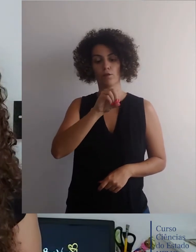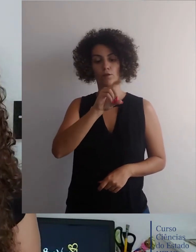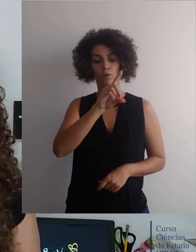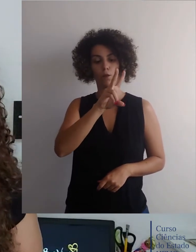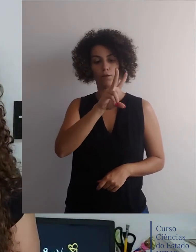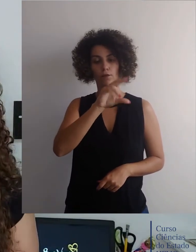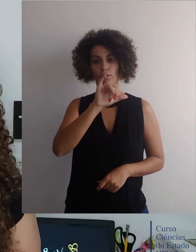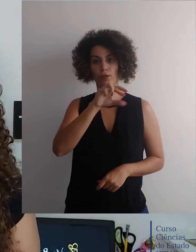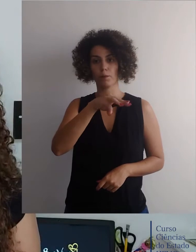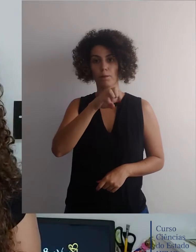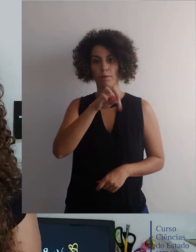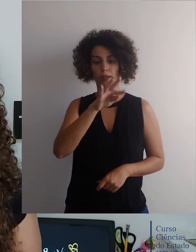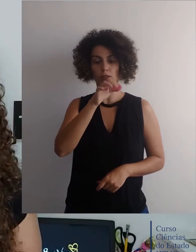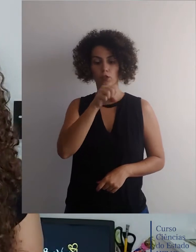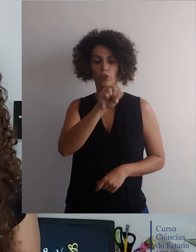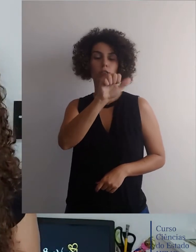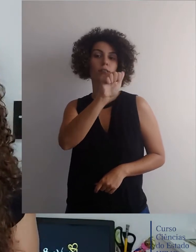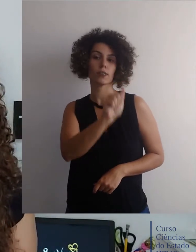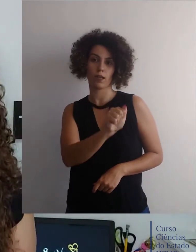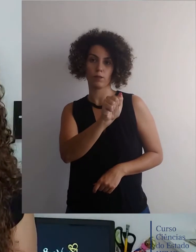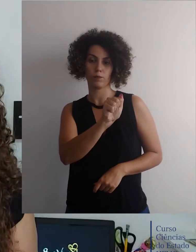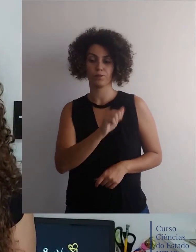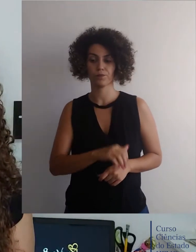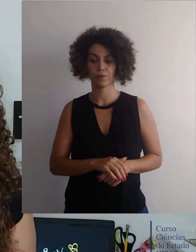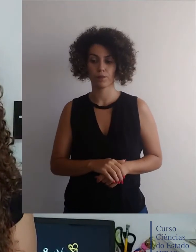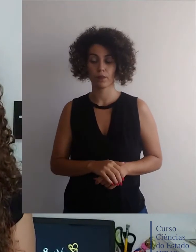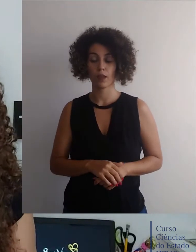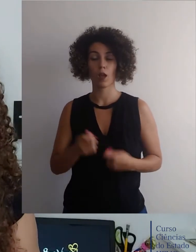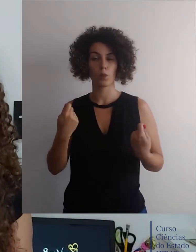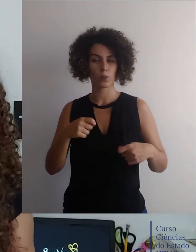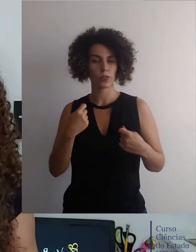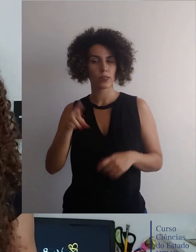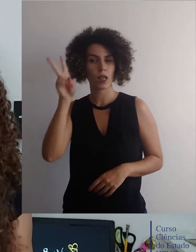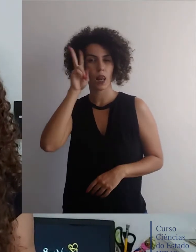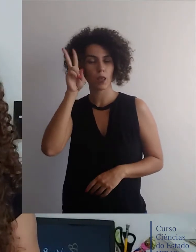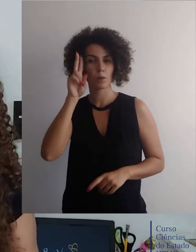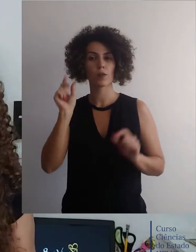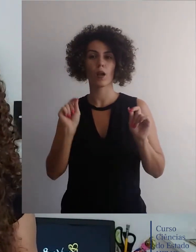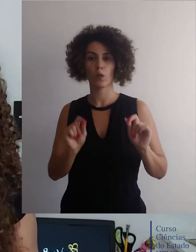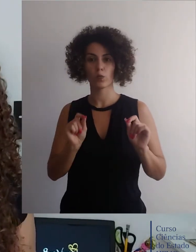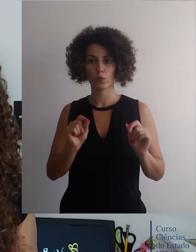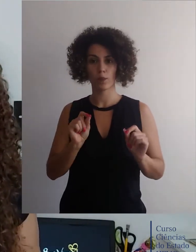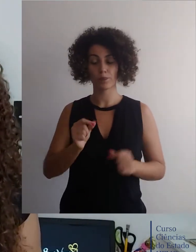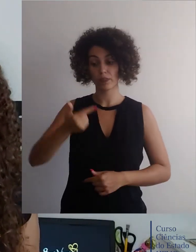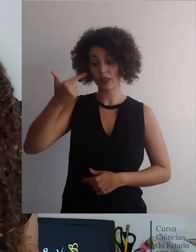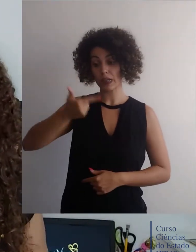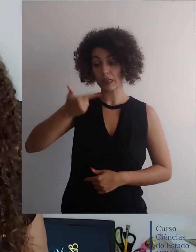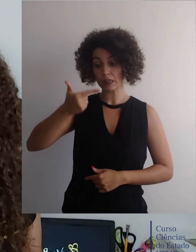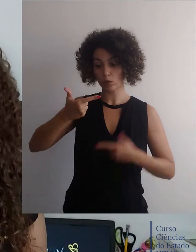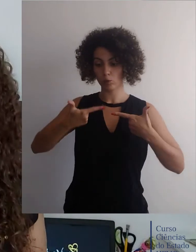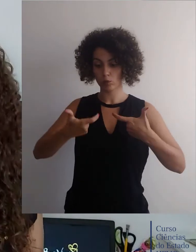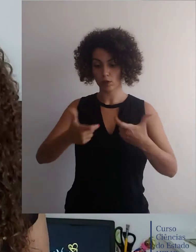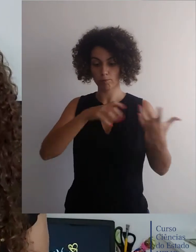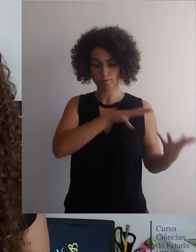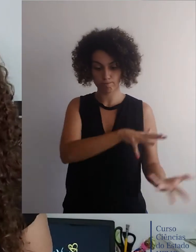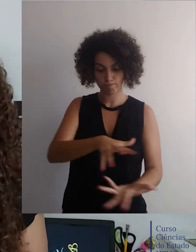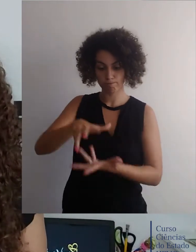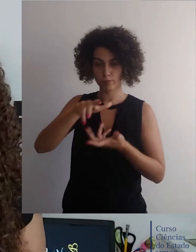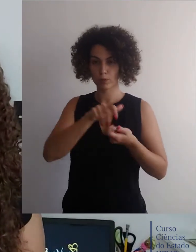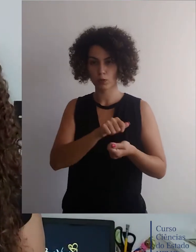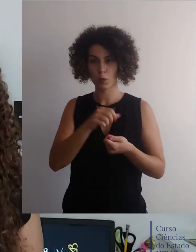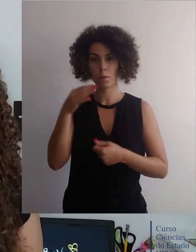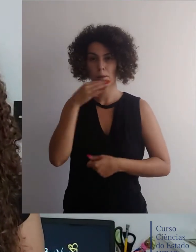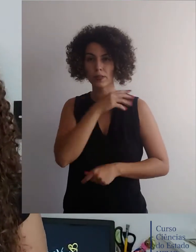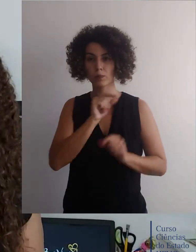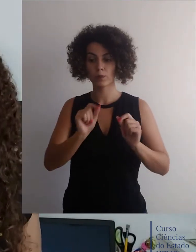desenvolvimentista. É importante ressaltar um fenômeno dúbio durante esta época. Como uma herança da Segunda